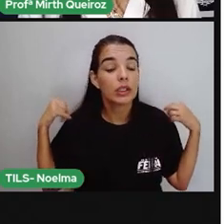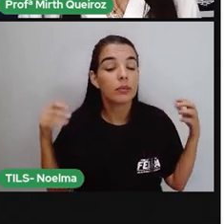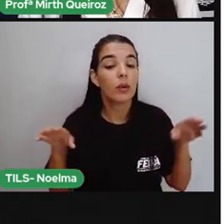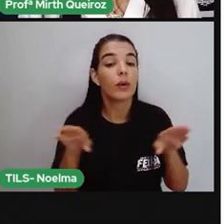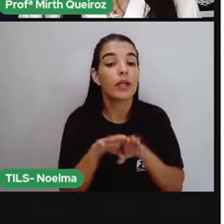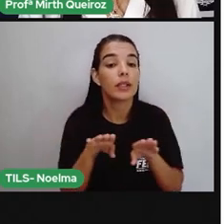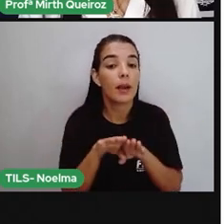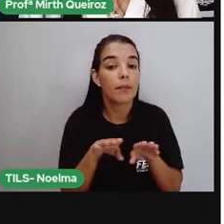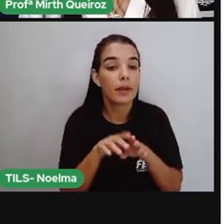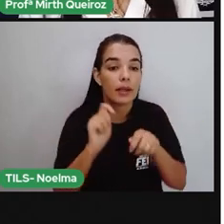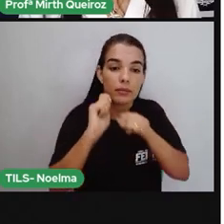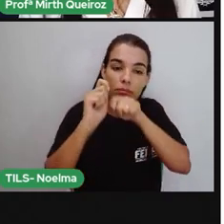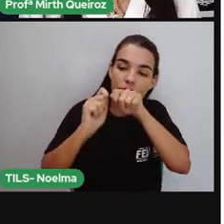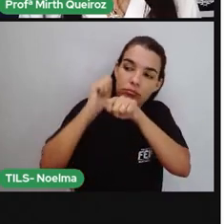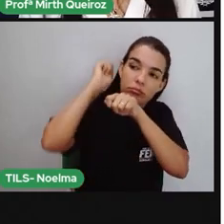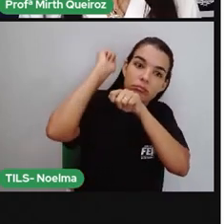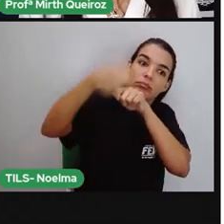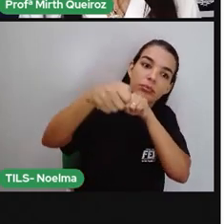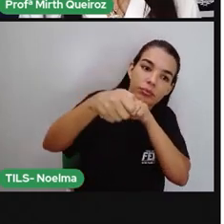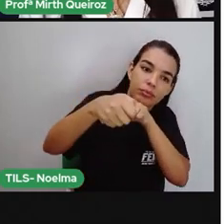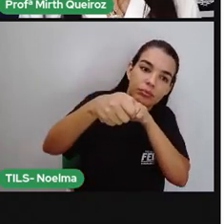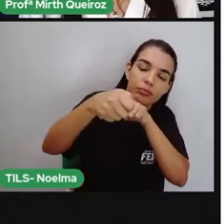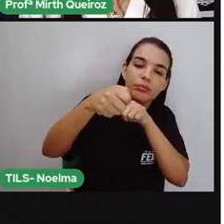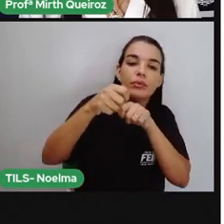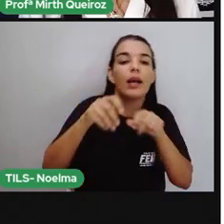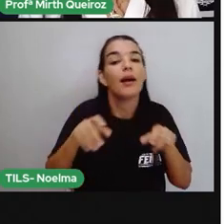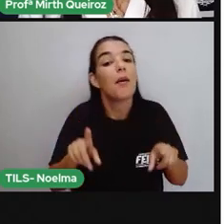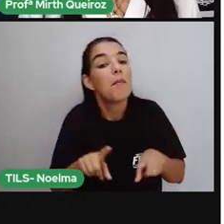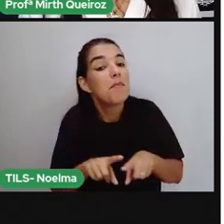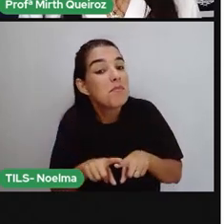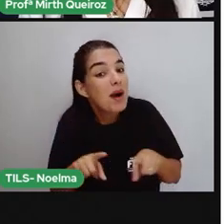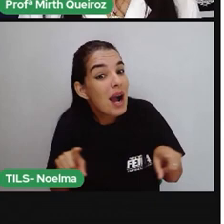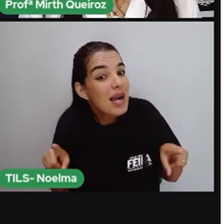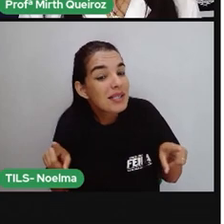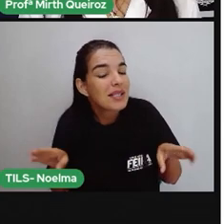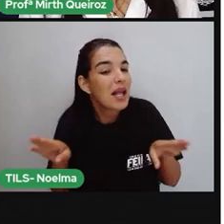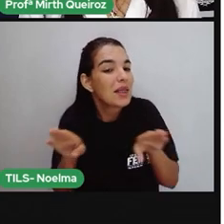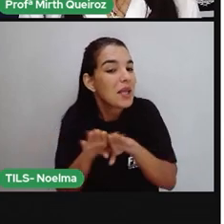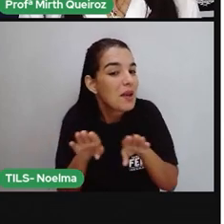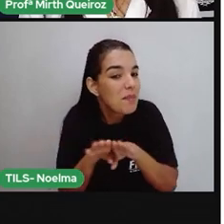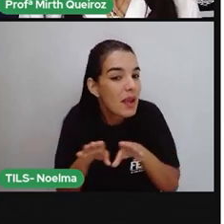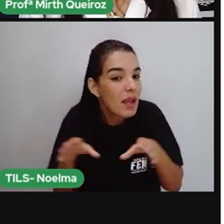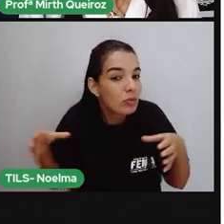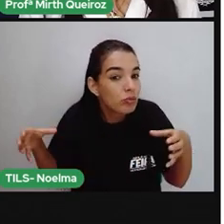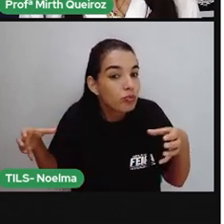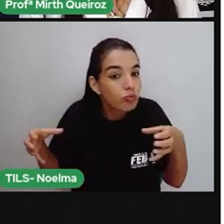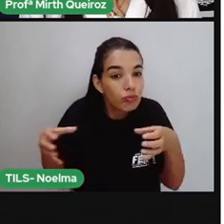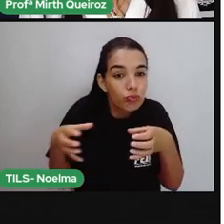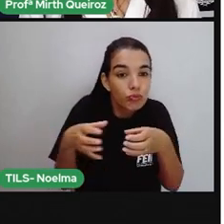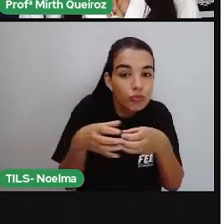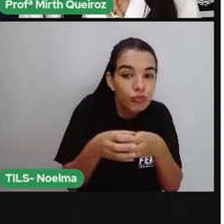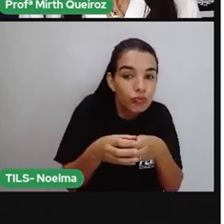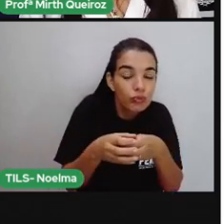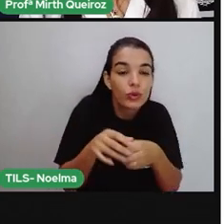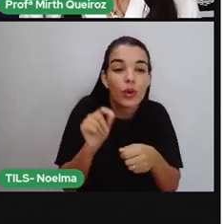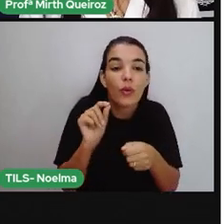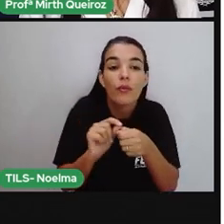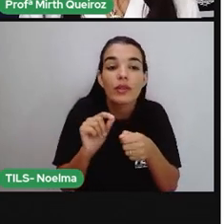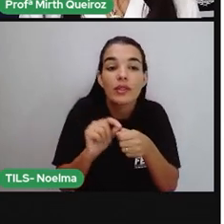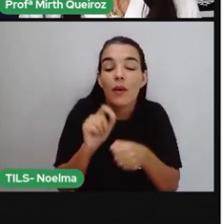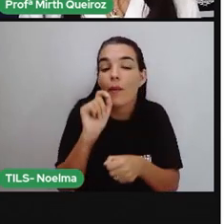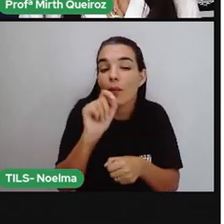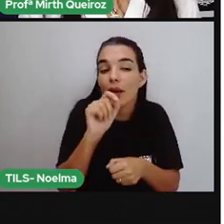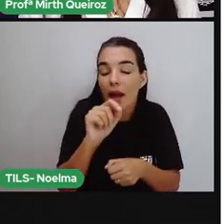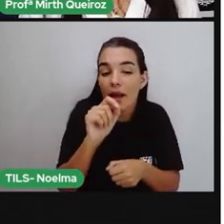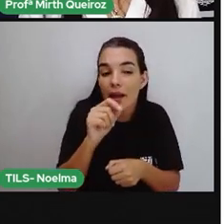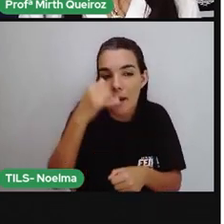Entretanto, recentemente, foi incluída nas atividades da região a pecuária bovina, que é ação de gado, principalmente no